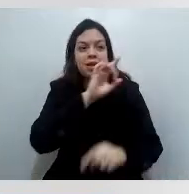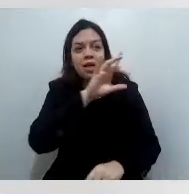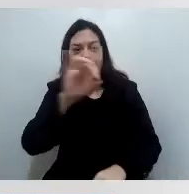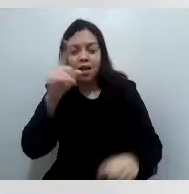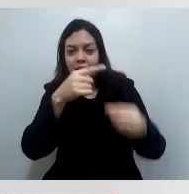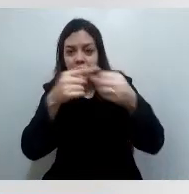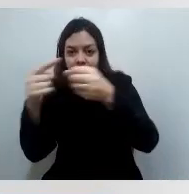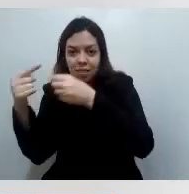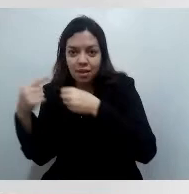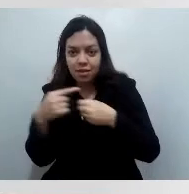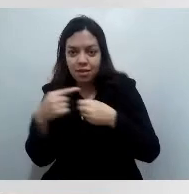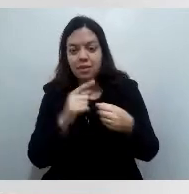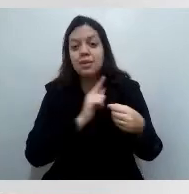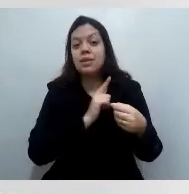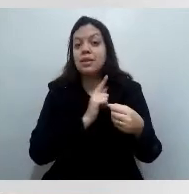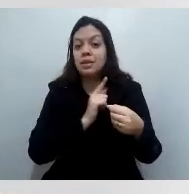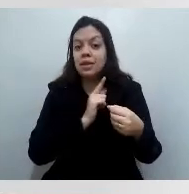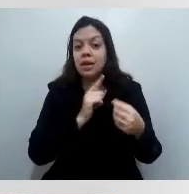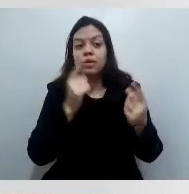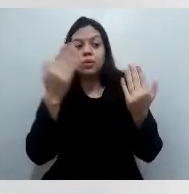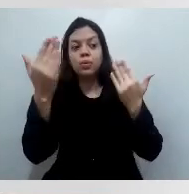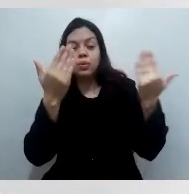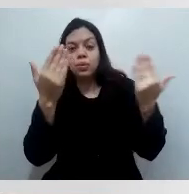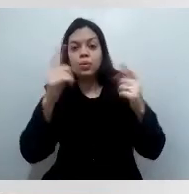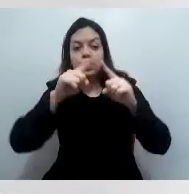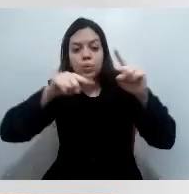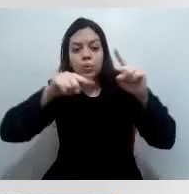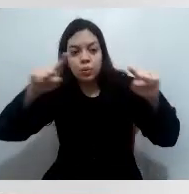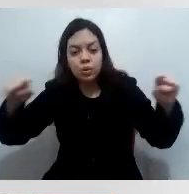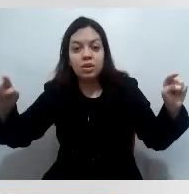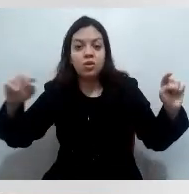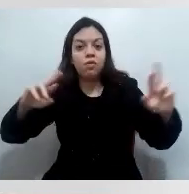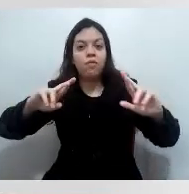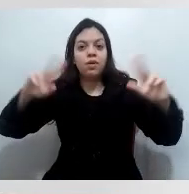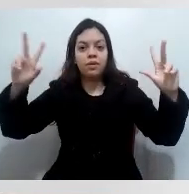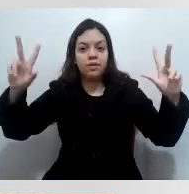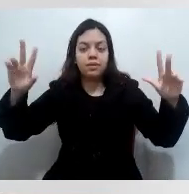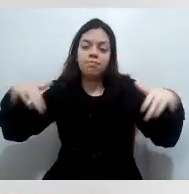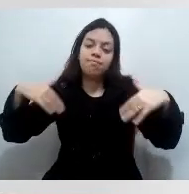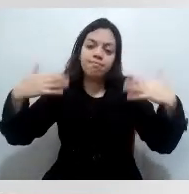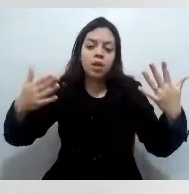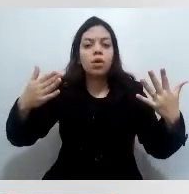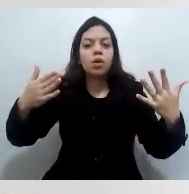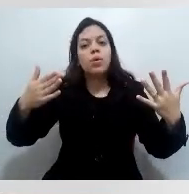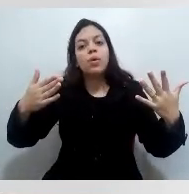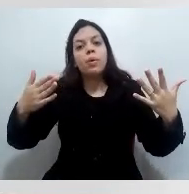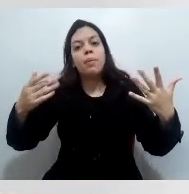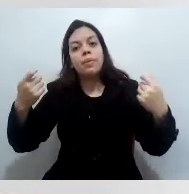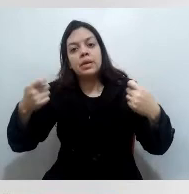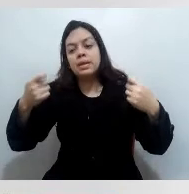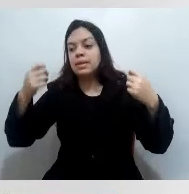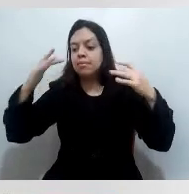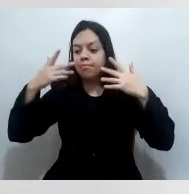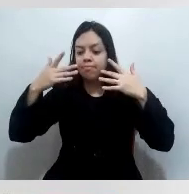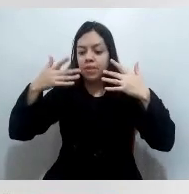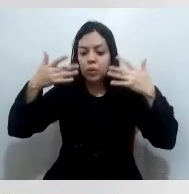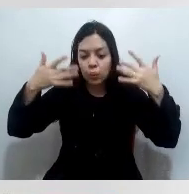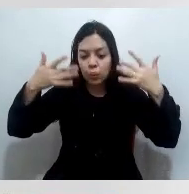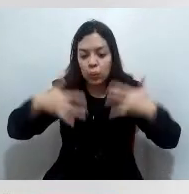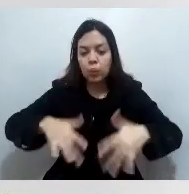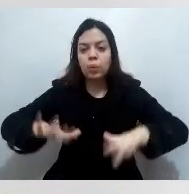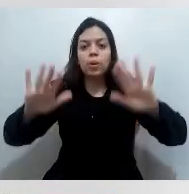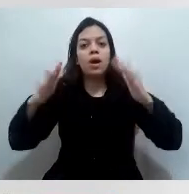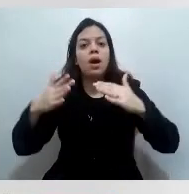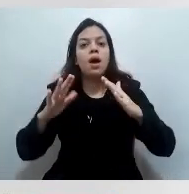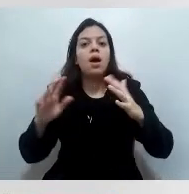cada um dos grupos prioritários. Então, as coisas vão acontecendo. Ele é que nós já avançamos também, como você disse,